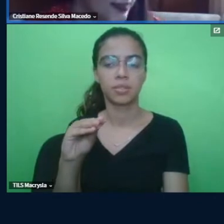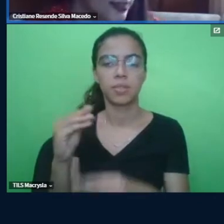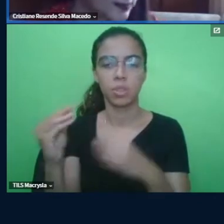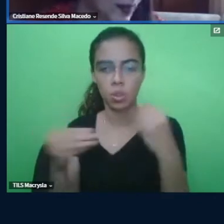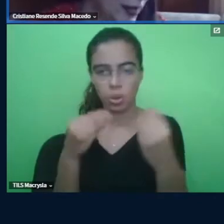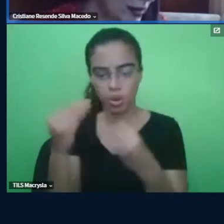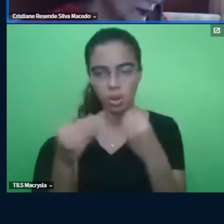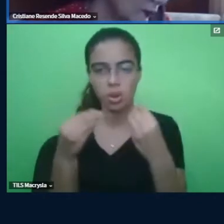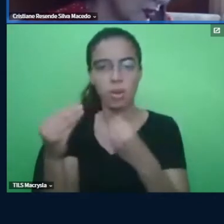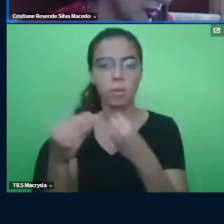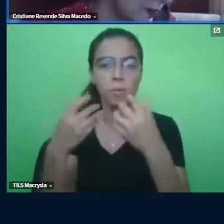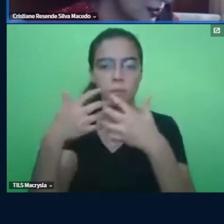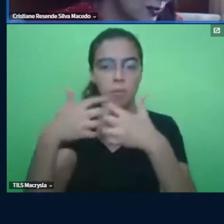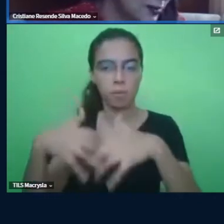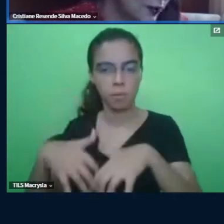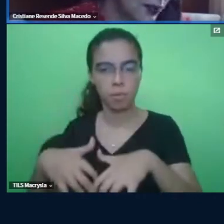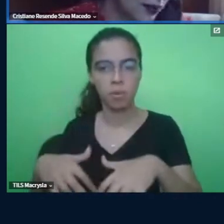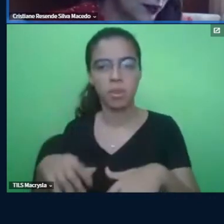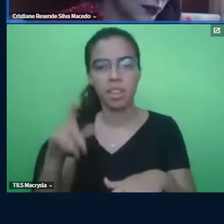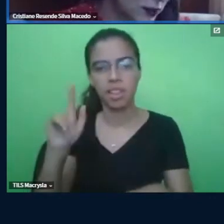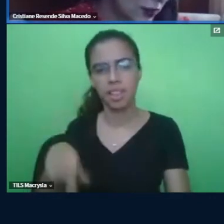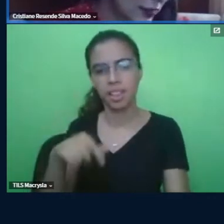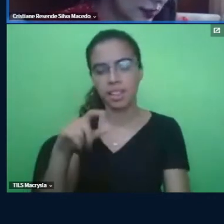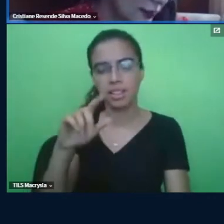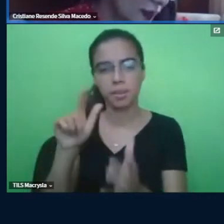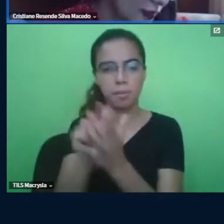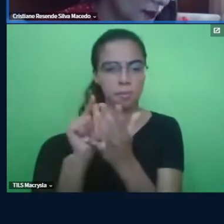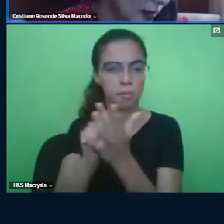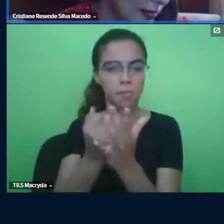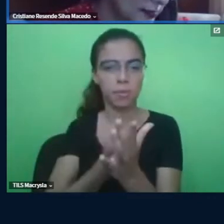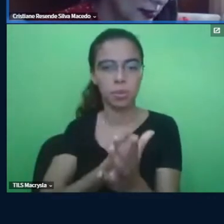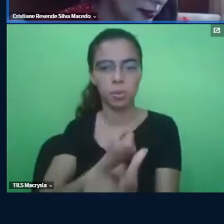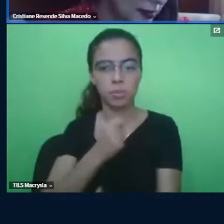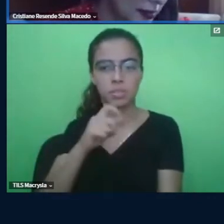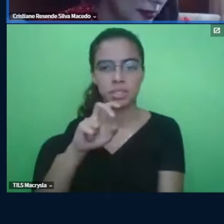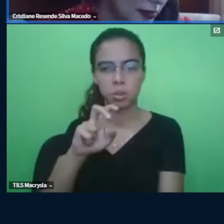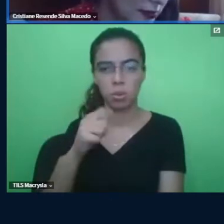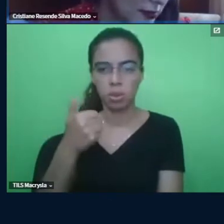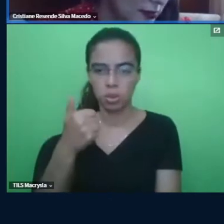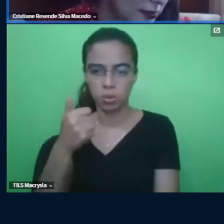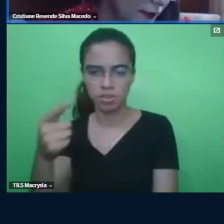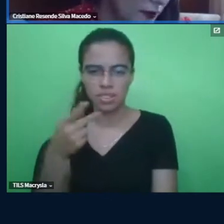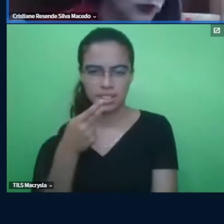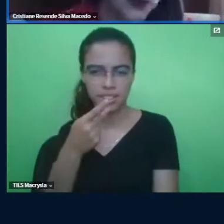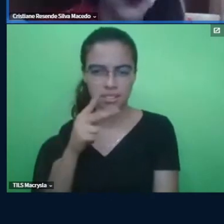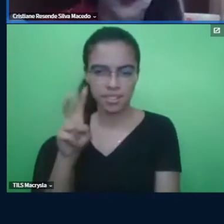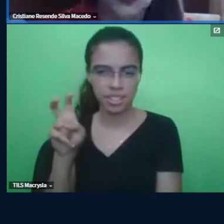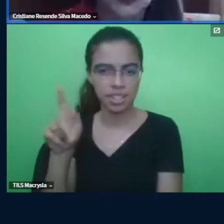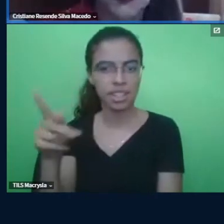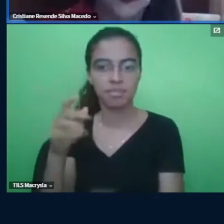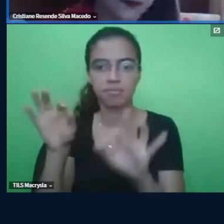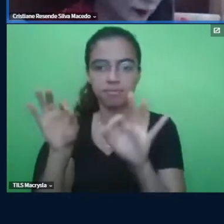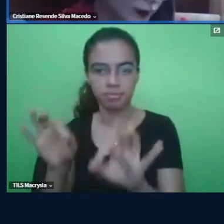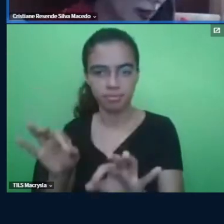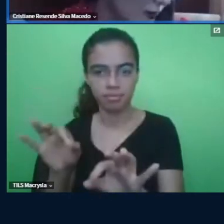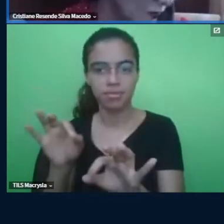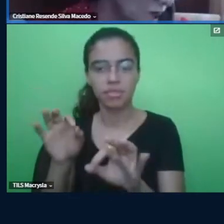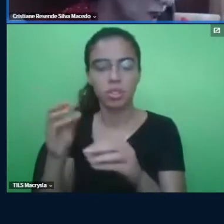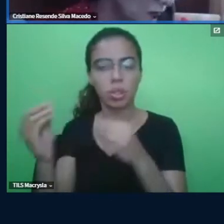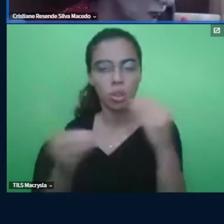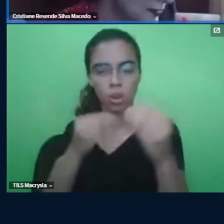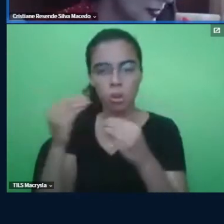eu não sei se é esse parágrafo aqui da página 52, que a senhora está se referindo mais, né? Ele afirma sobre o córtex pré